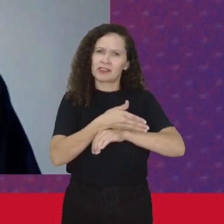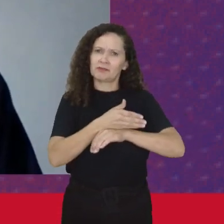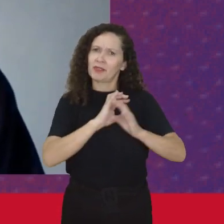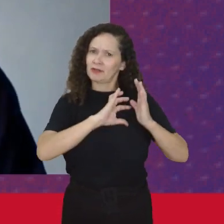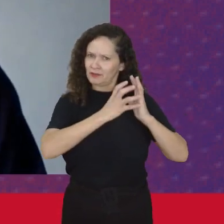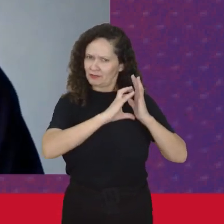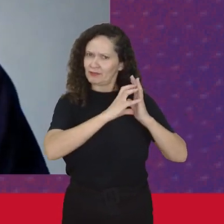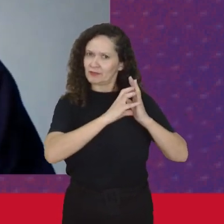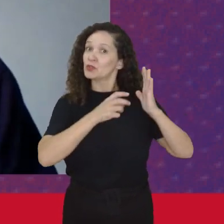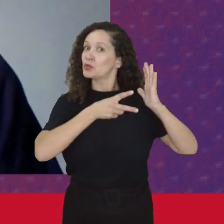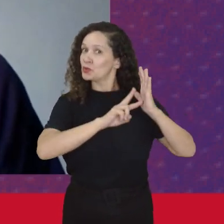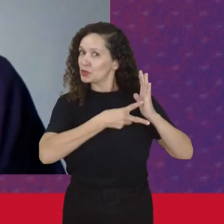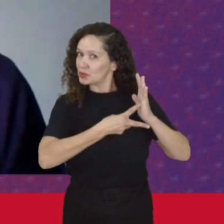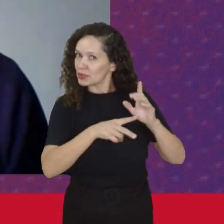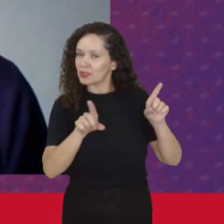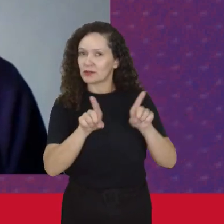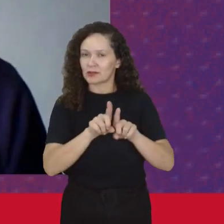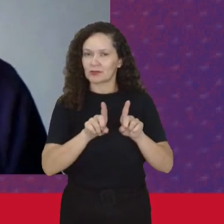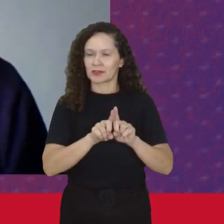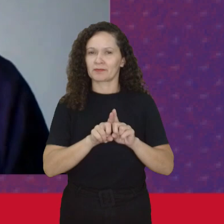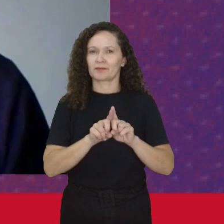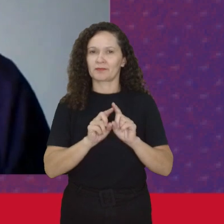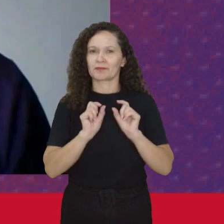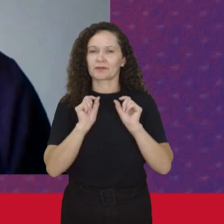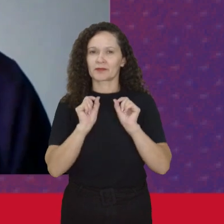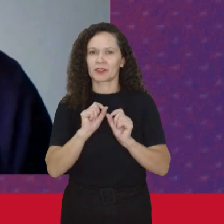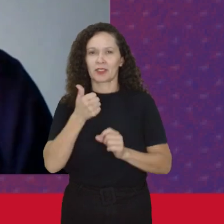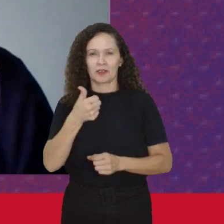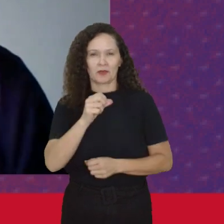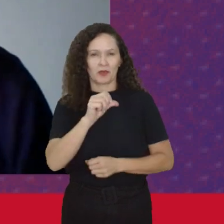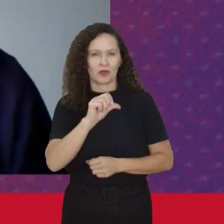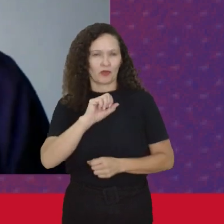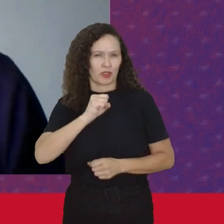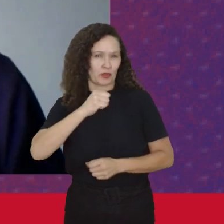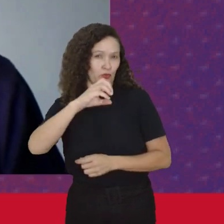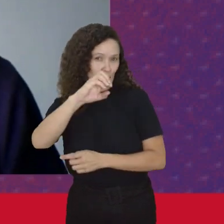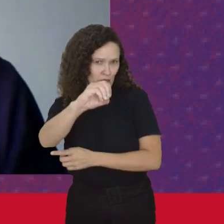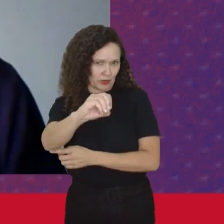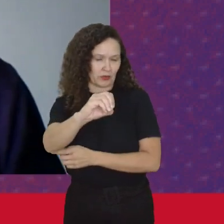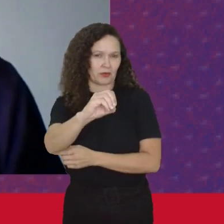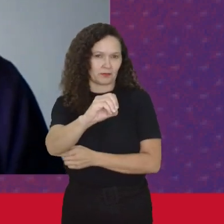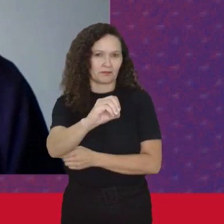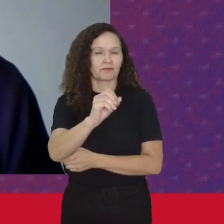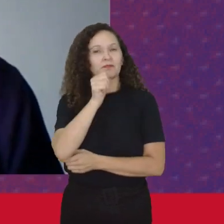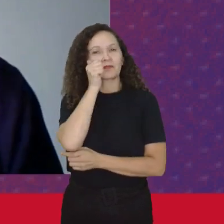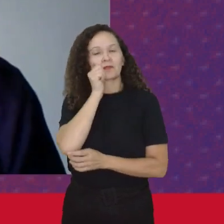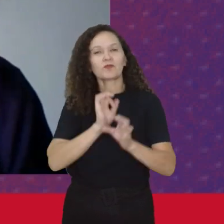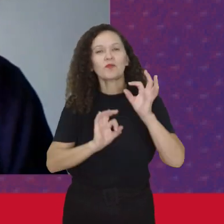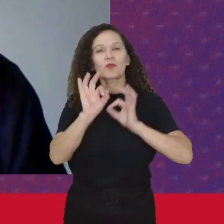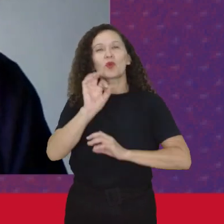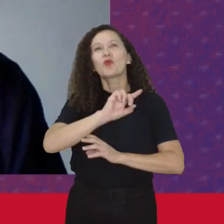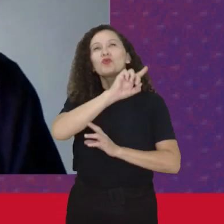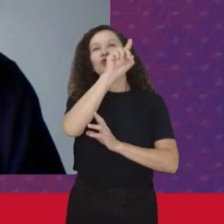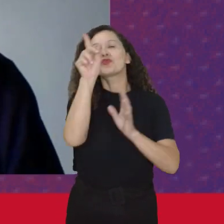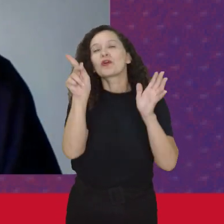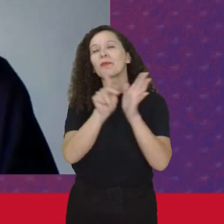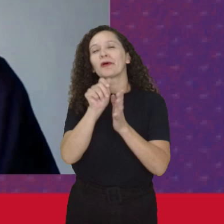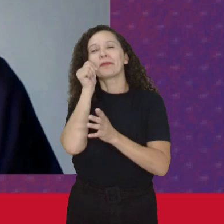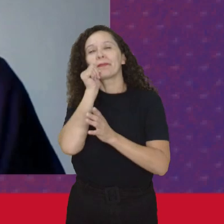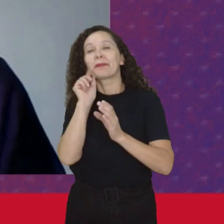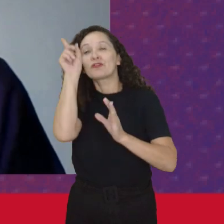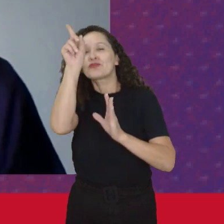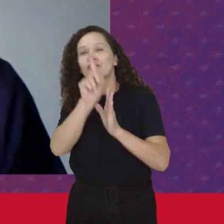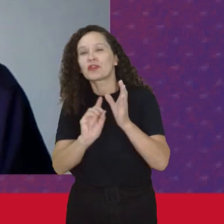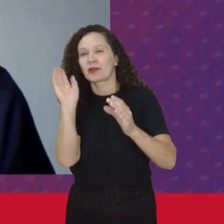E dos sindicatos E aí Em 1908 Elas organizaram O dia das mulheres Pelo direito ao